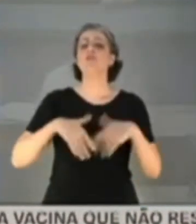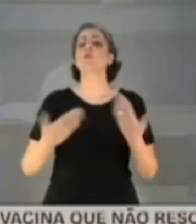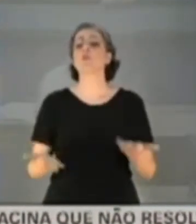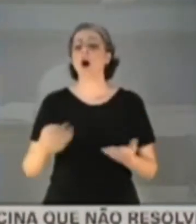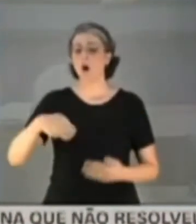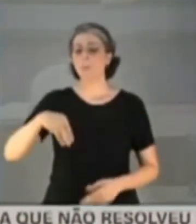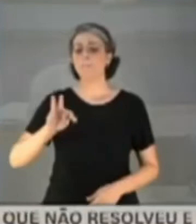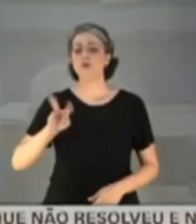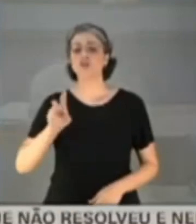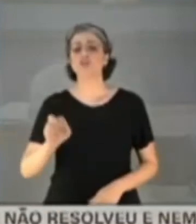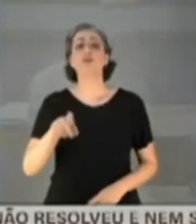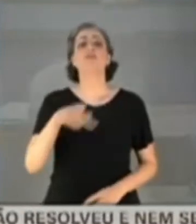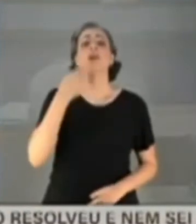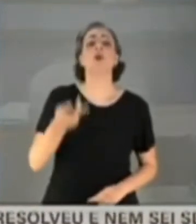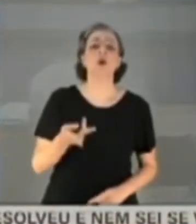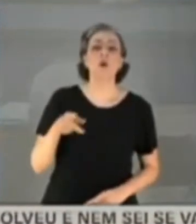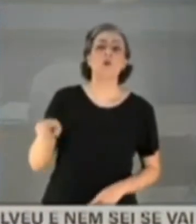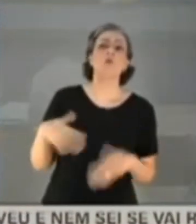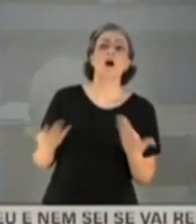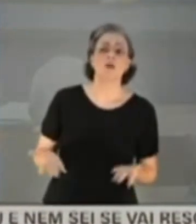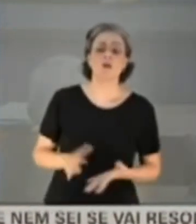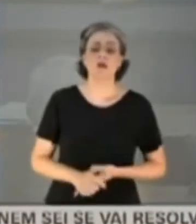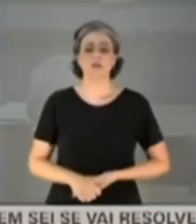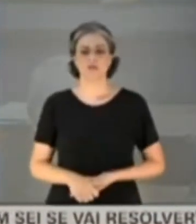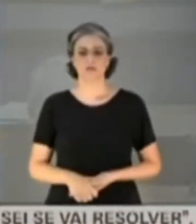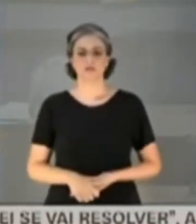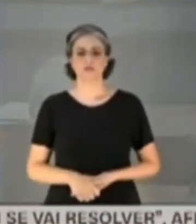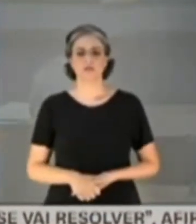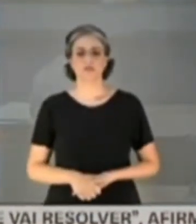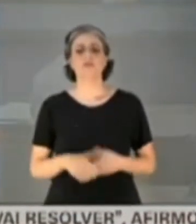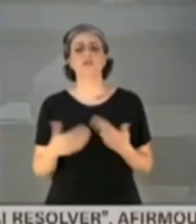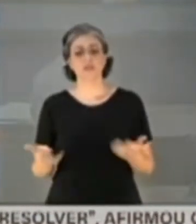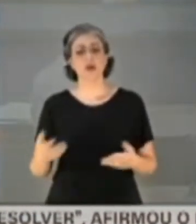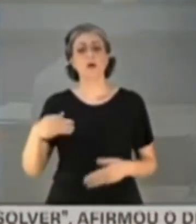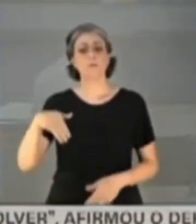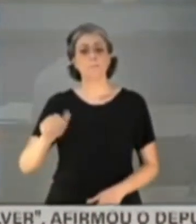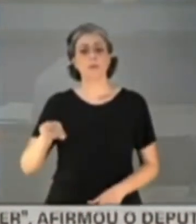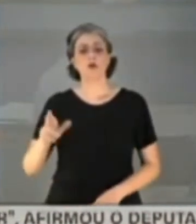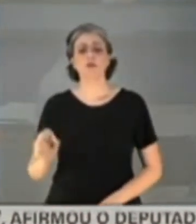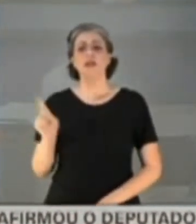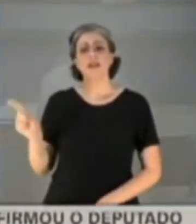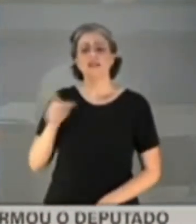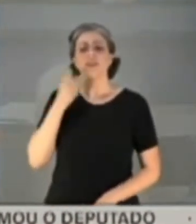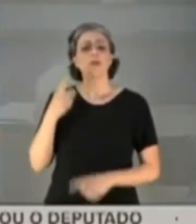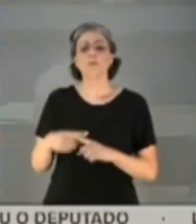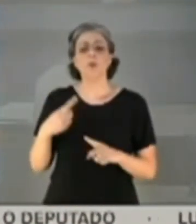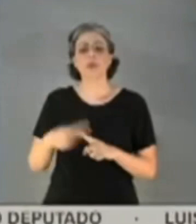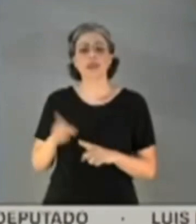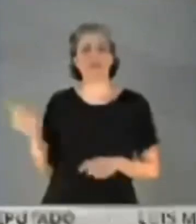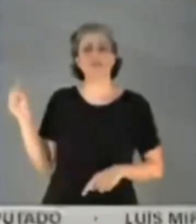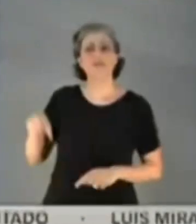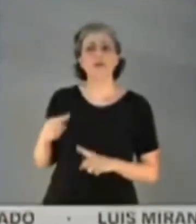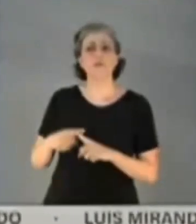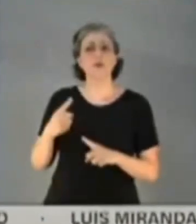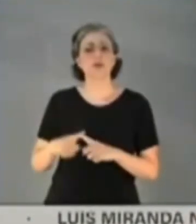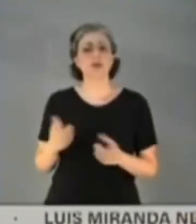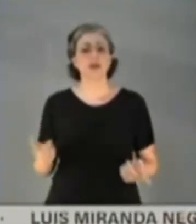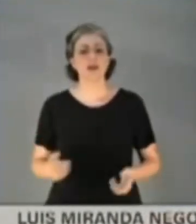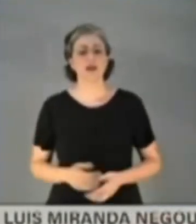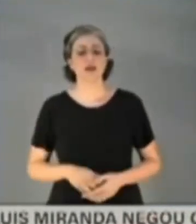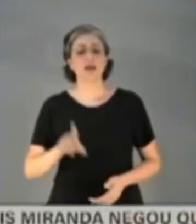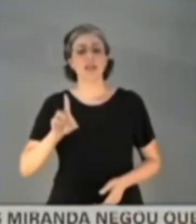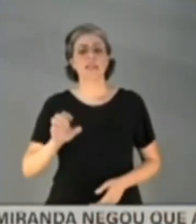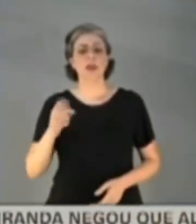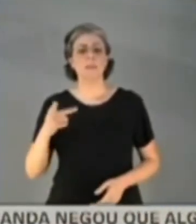motivação, senador Marcos Rogério. Qual é a motivação do depoente aqui? Qual é a depoente? O depoente,